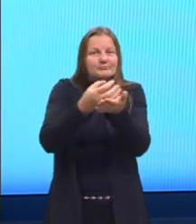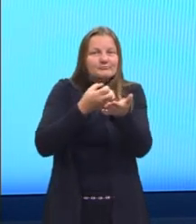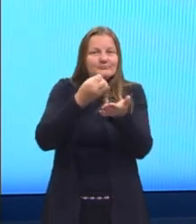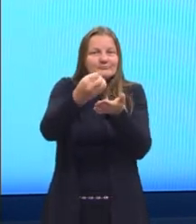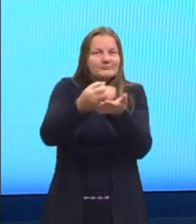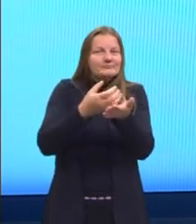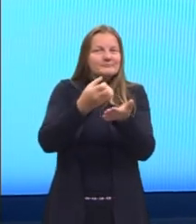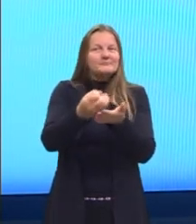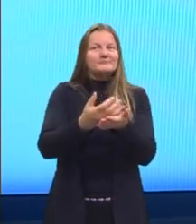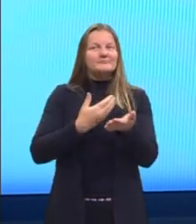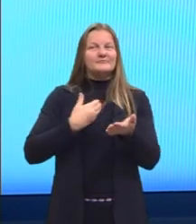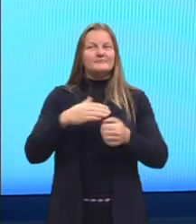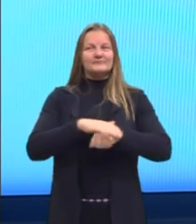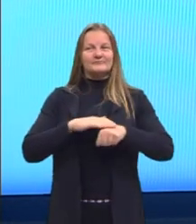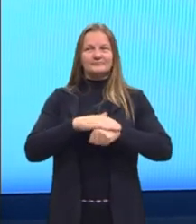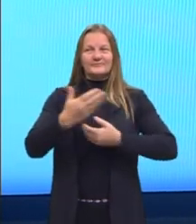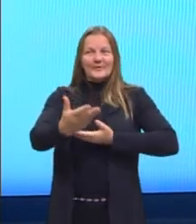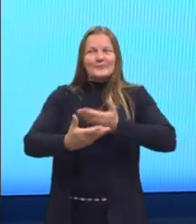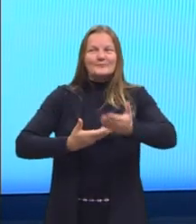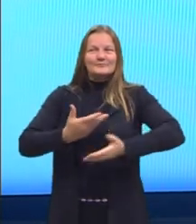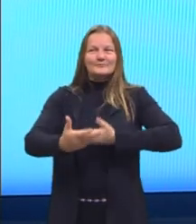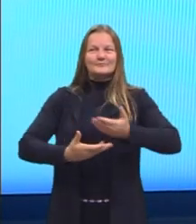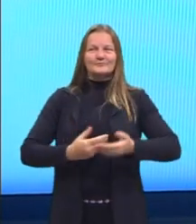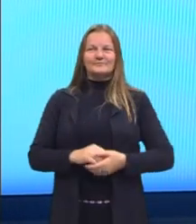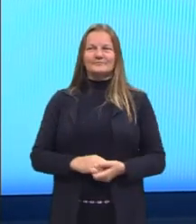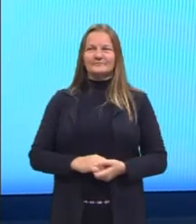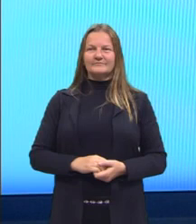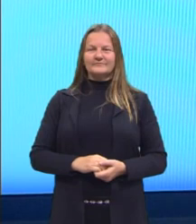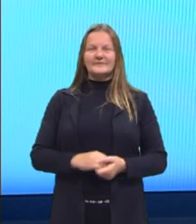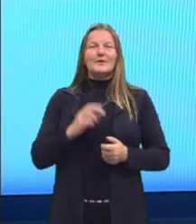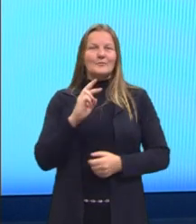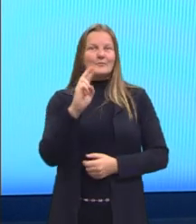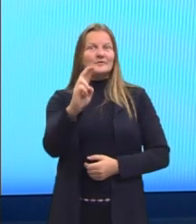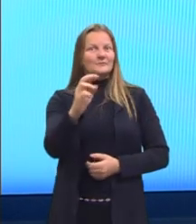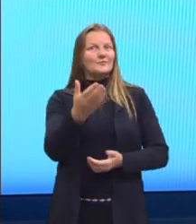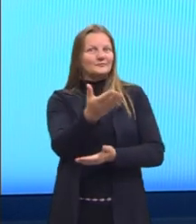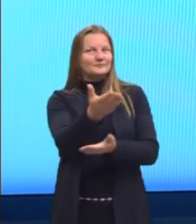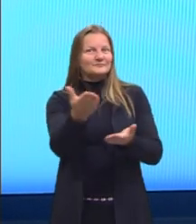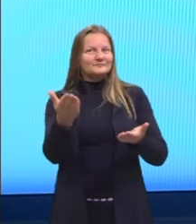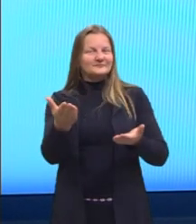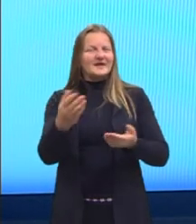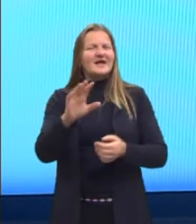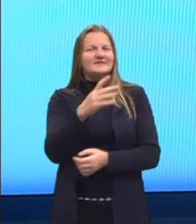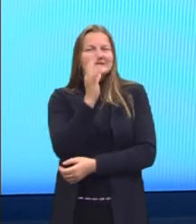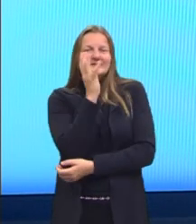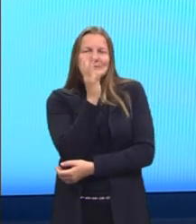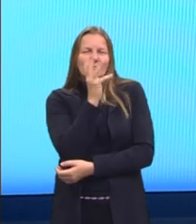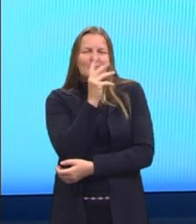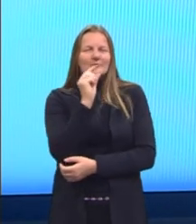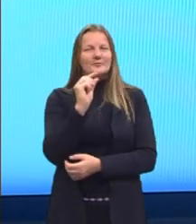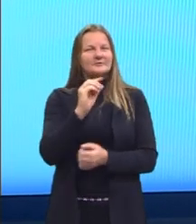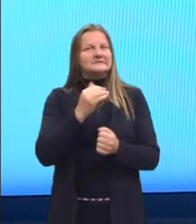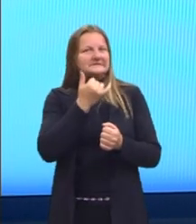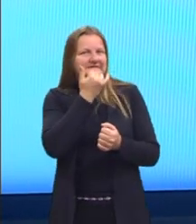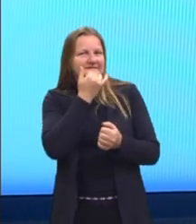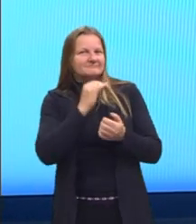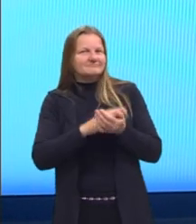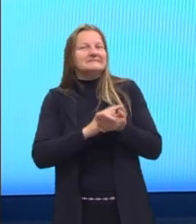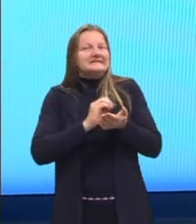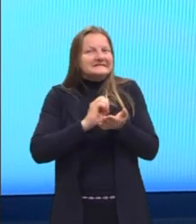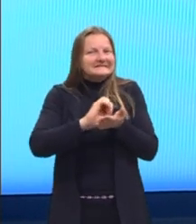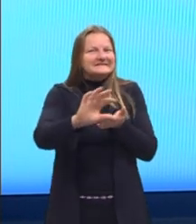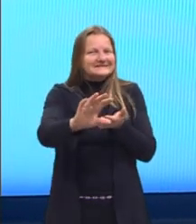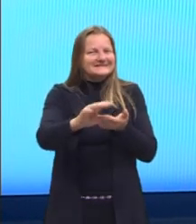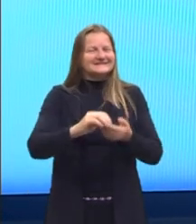mensagem, conversar comigo ali na DM. Eu respondo todo mundo. Às vezes eu demoro um pouquinho para responder, mas eu respondo todo